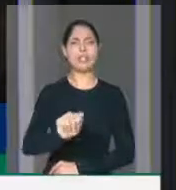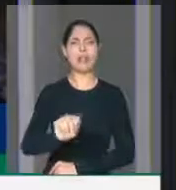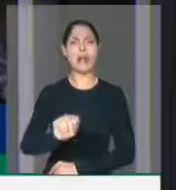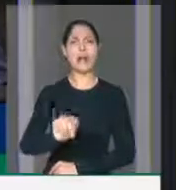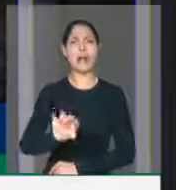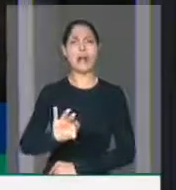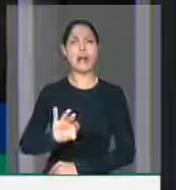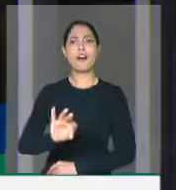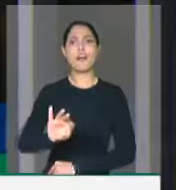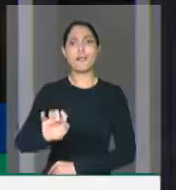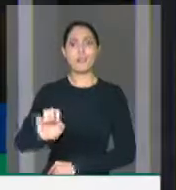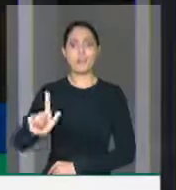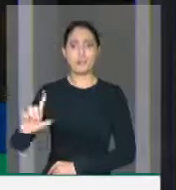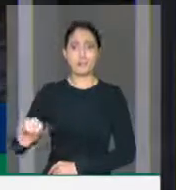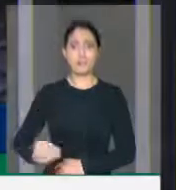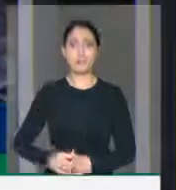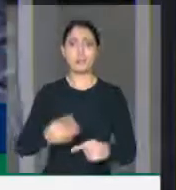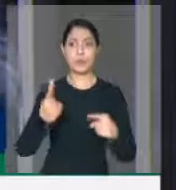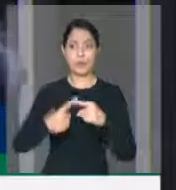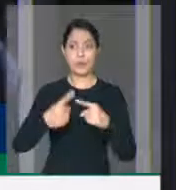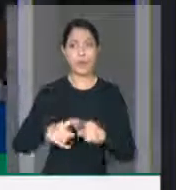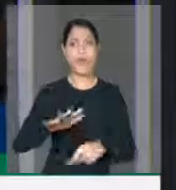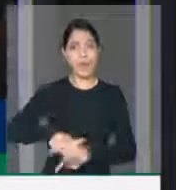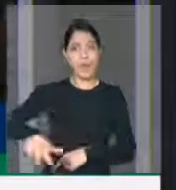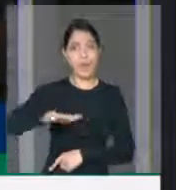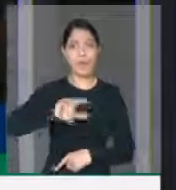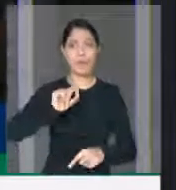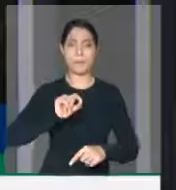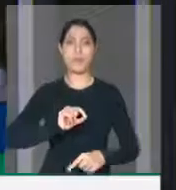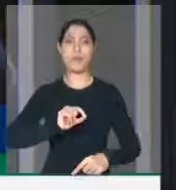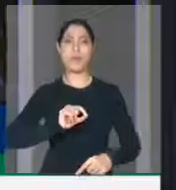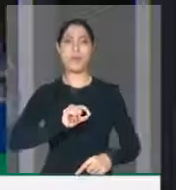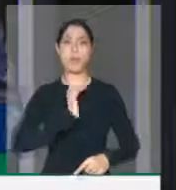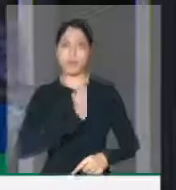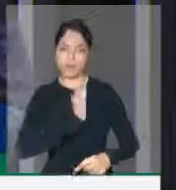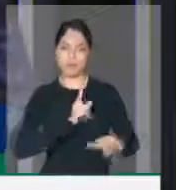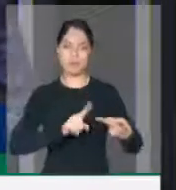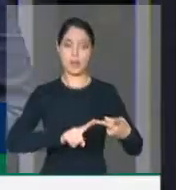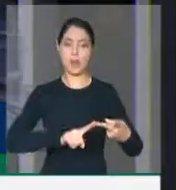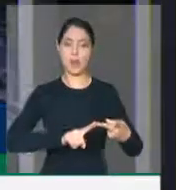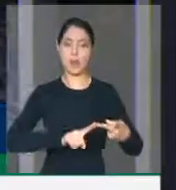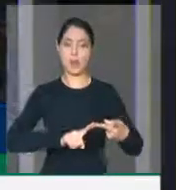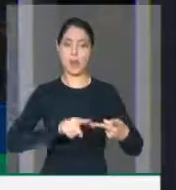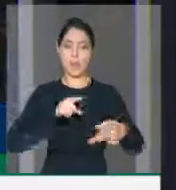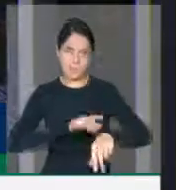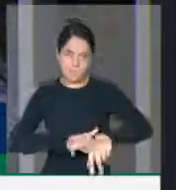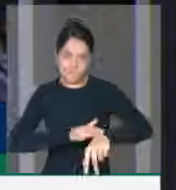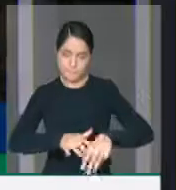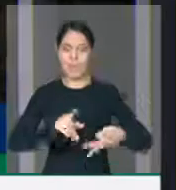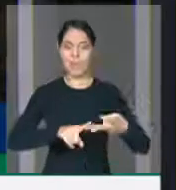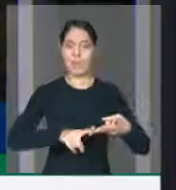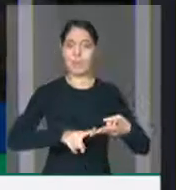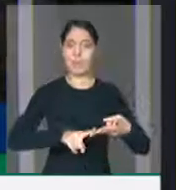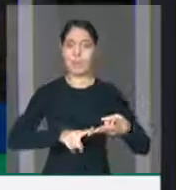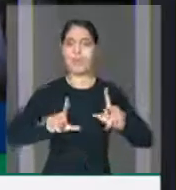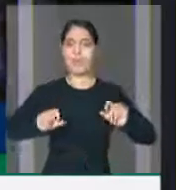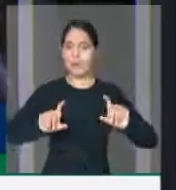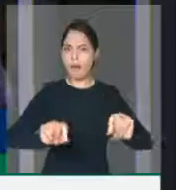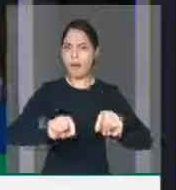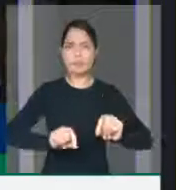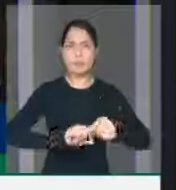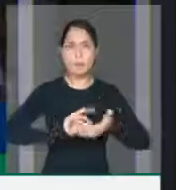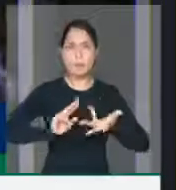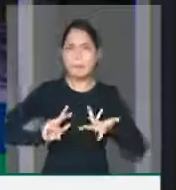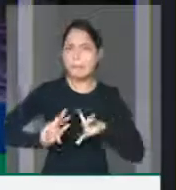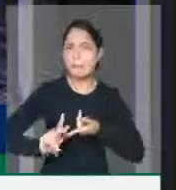imaginarmos que há residência em cardiologia, em dermatologia, em oncologia pelo Brasil todo e praticamente não